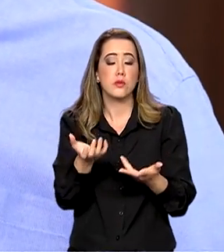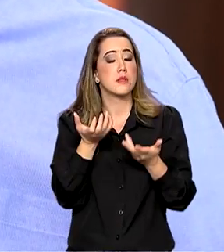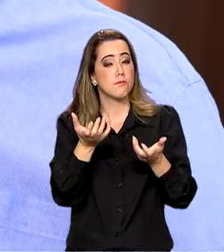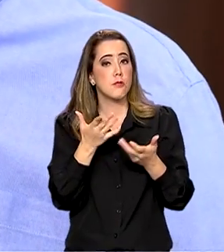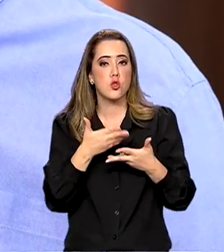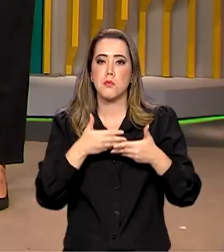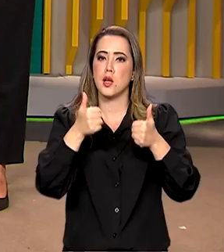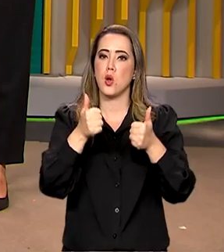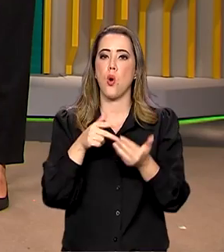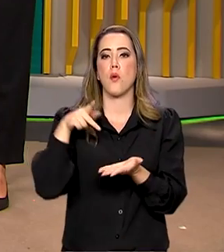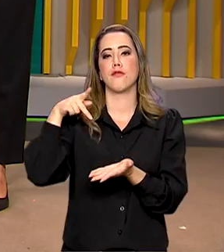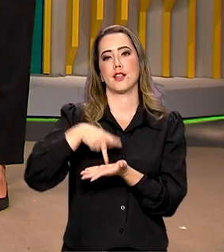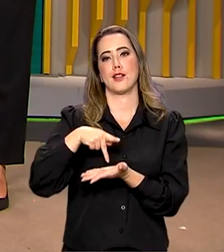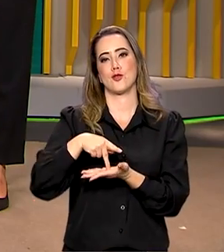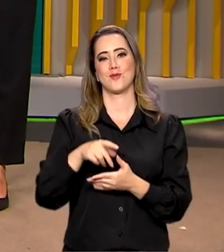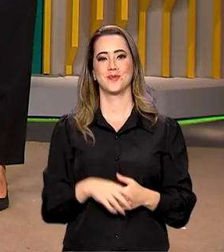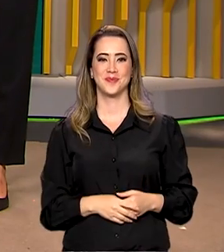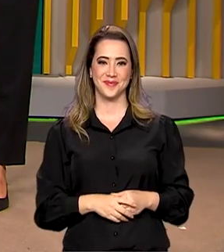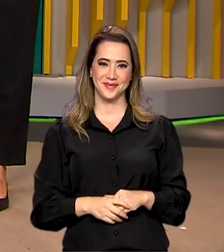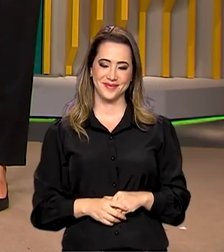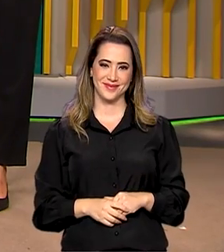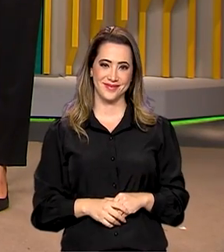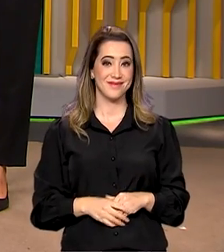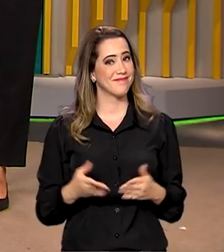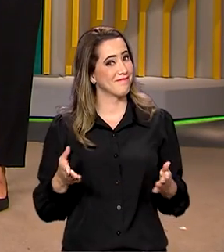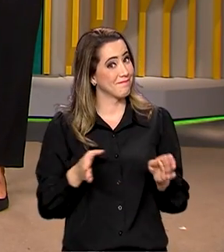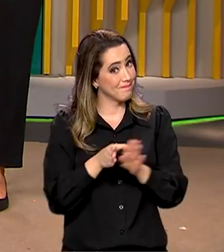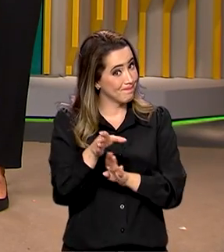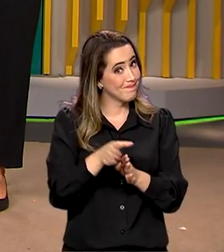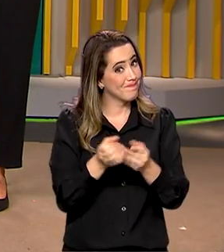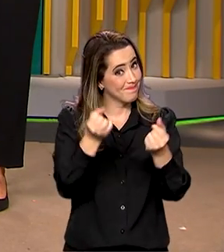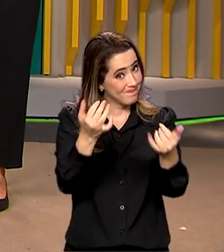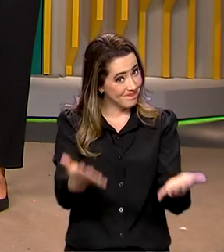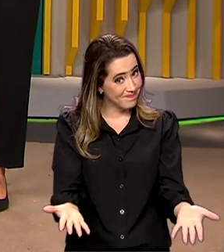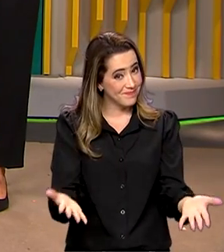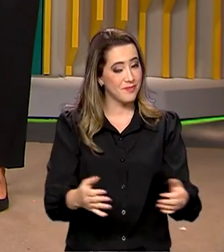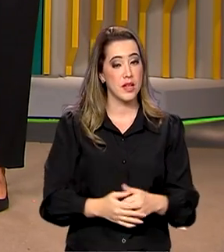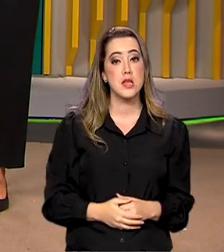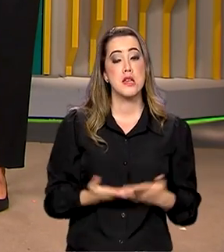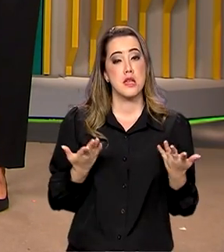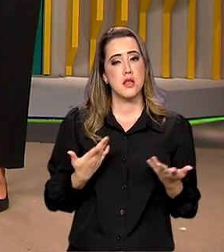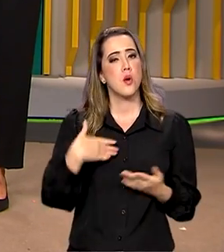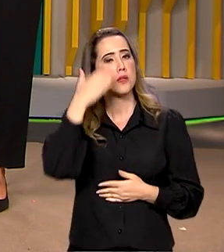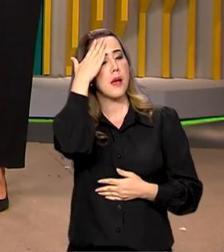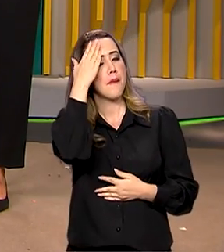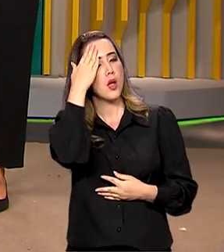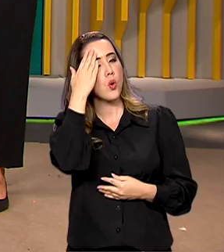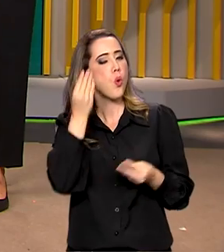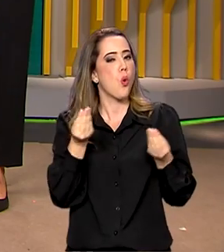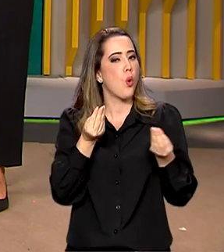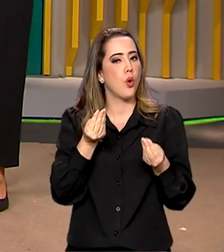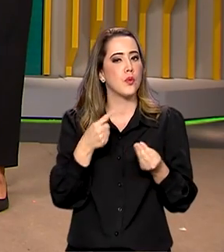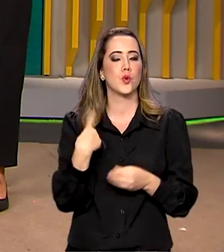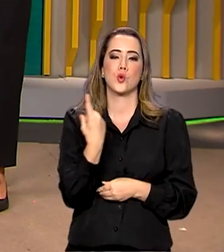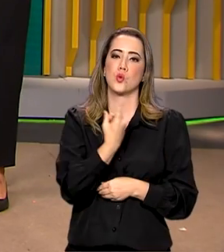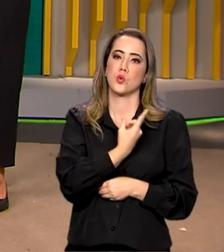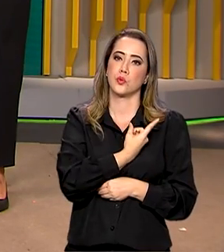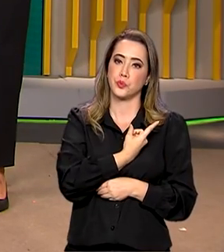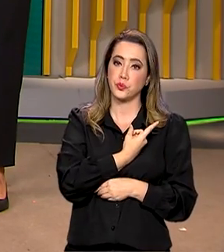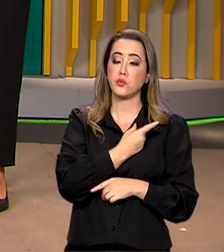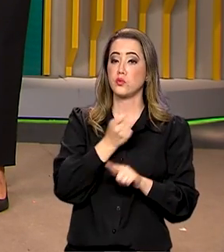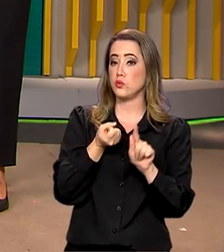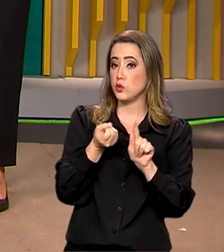A verdade. Recado dado, né? E para saber como sintonizar o nosso Canal GOV, na sua